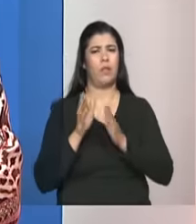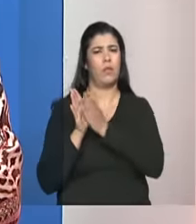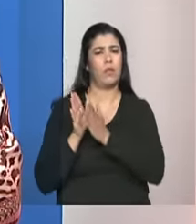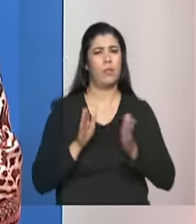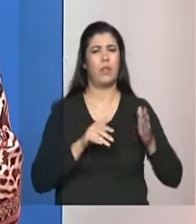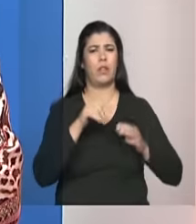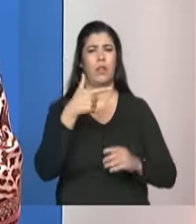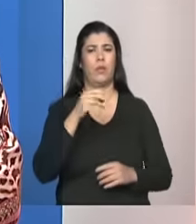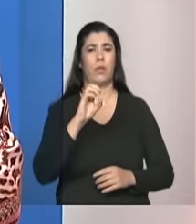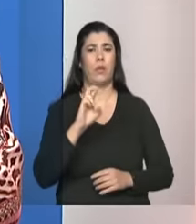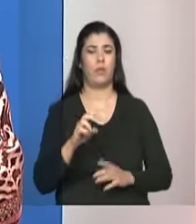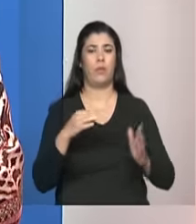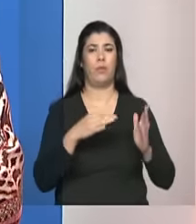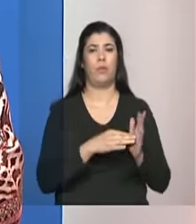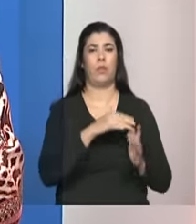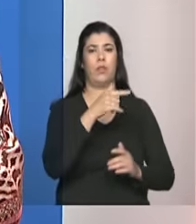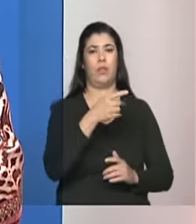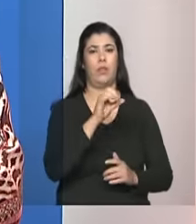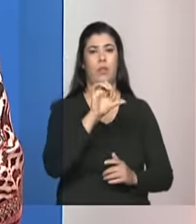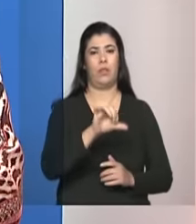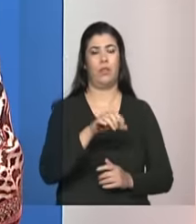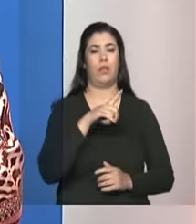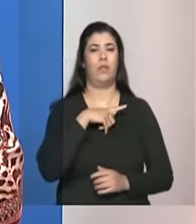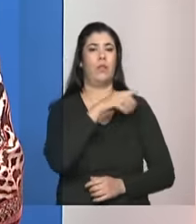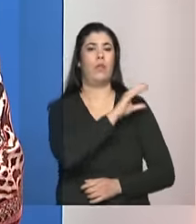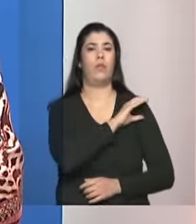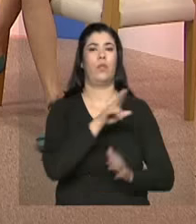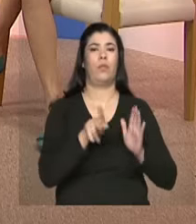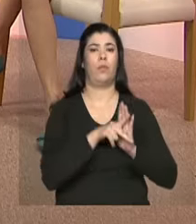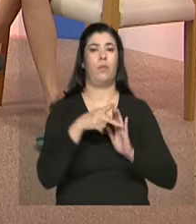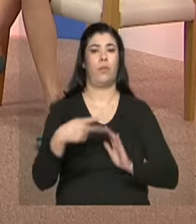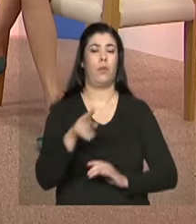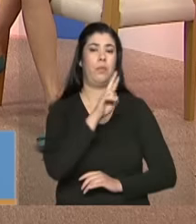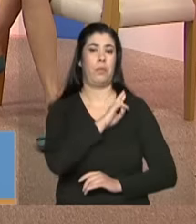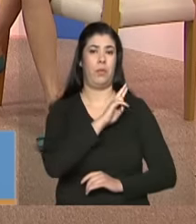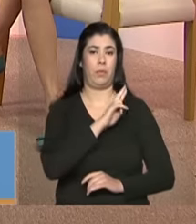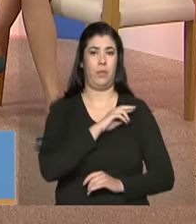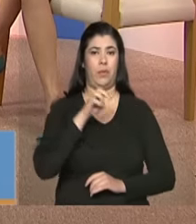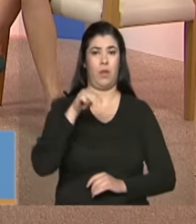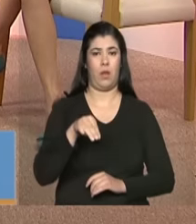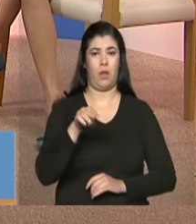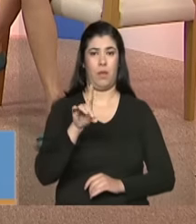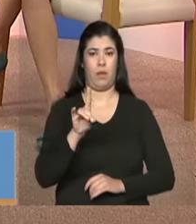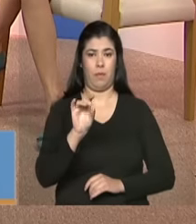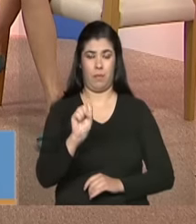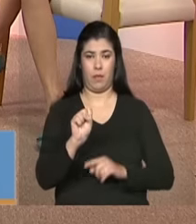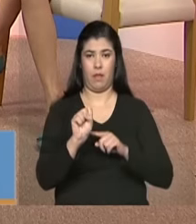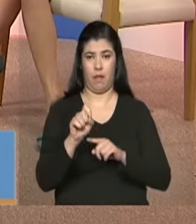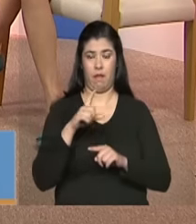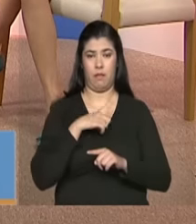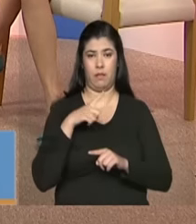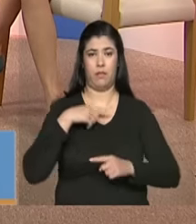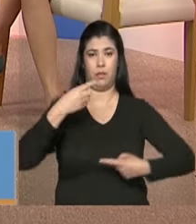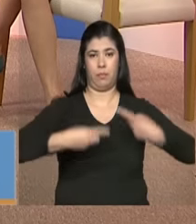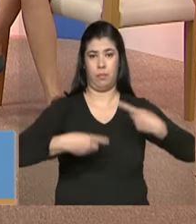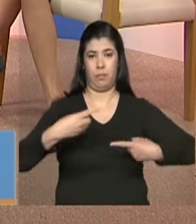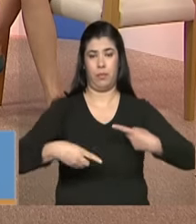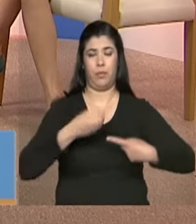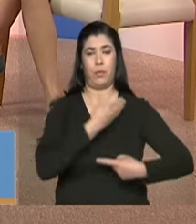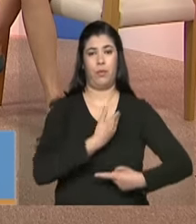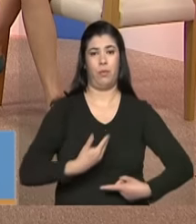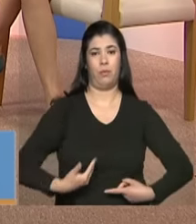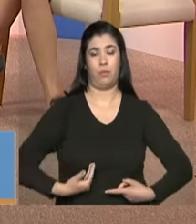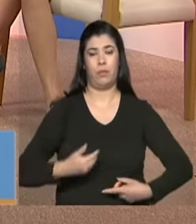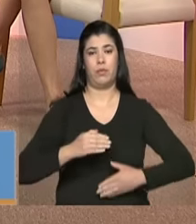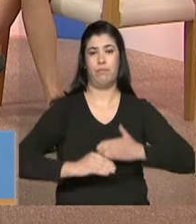até 2009, coordenado pelo MDS, um comitê que envolvia outras políticas públicas e que ele se desdobra